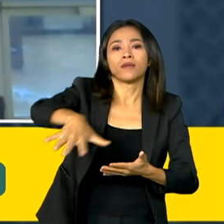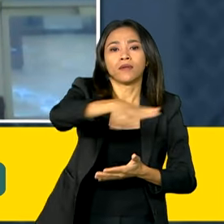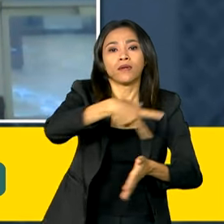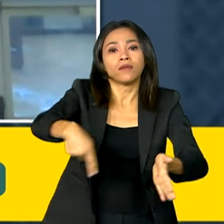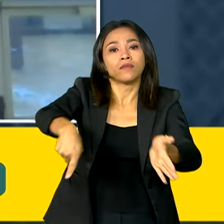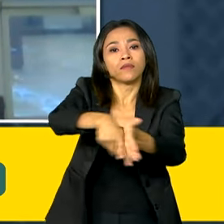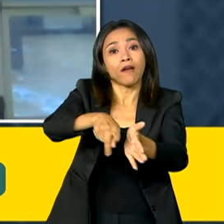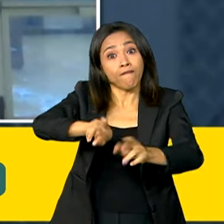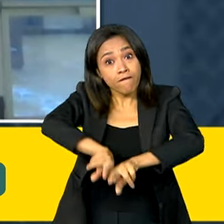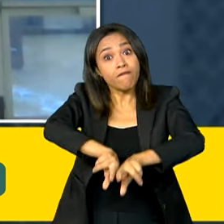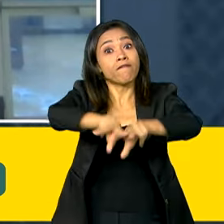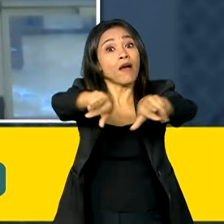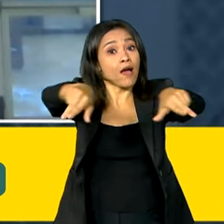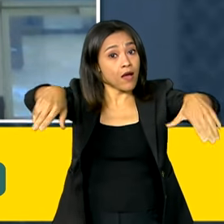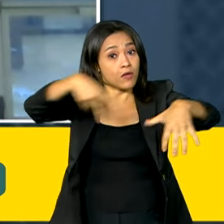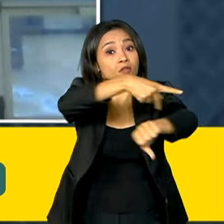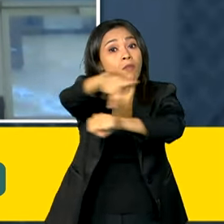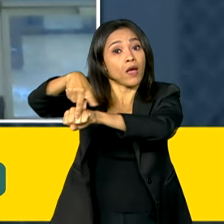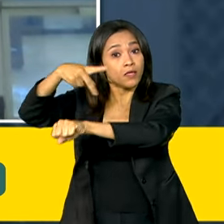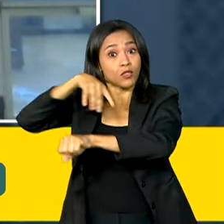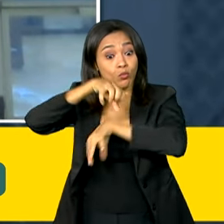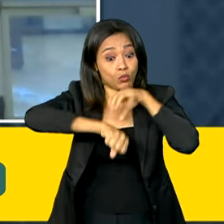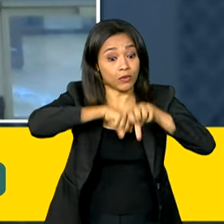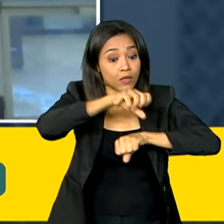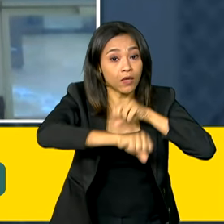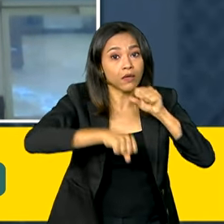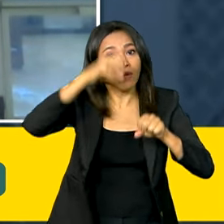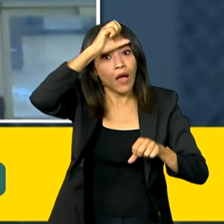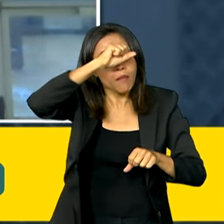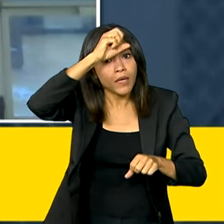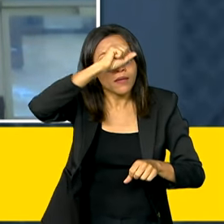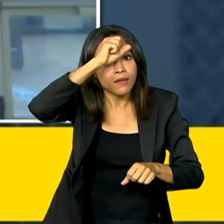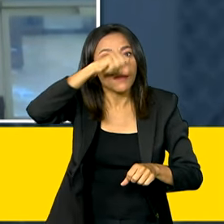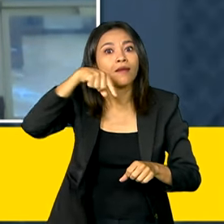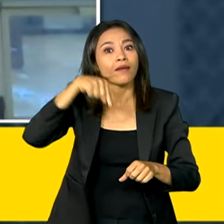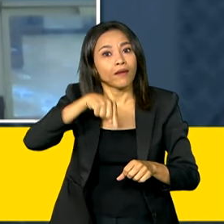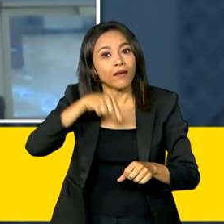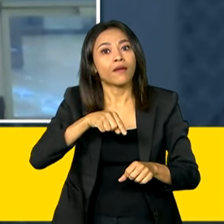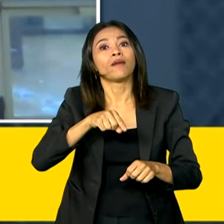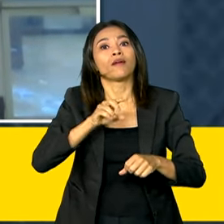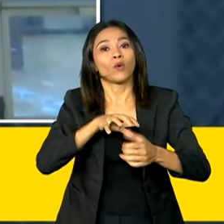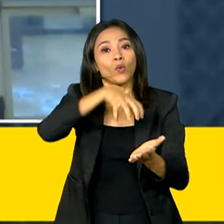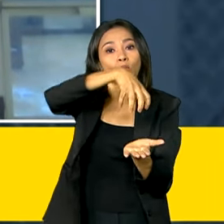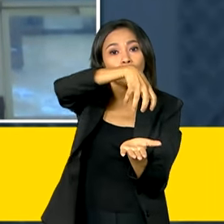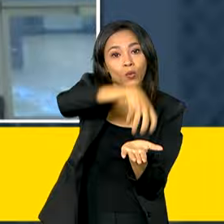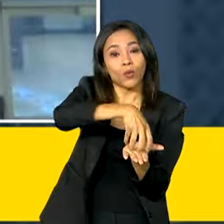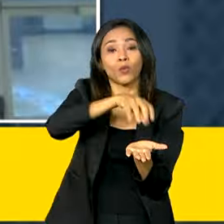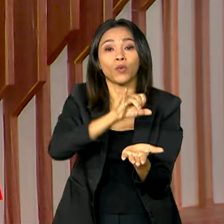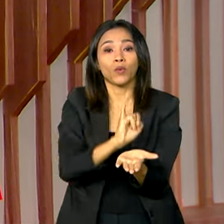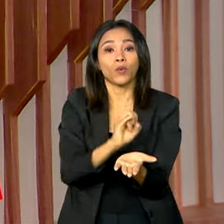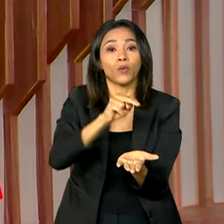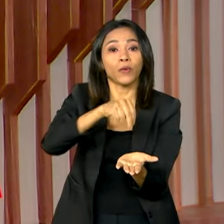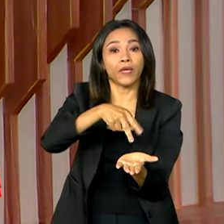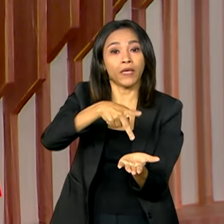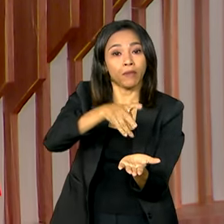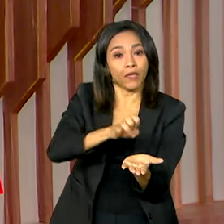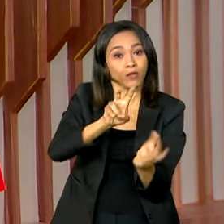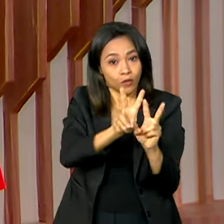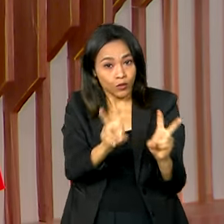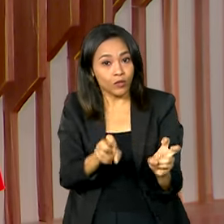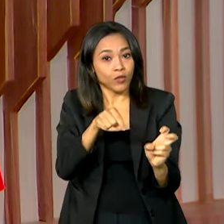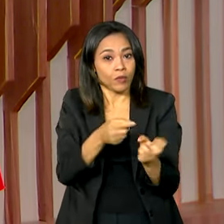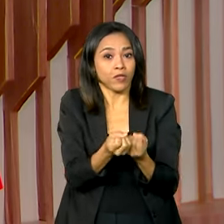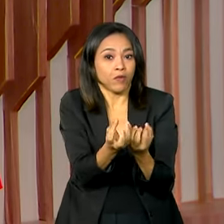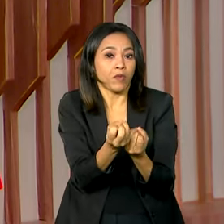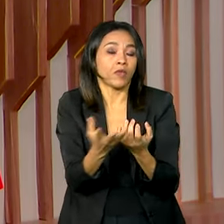tanto que vários países, inclusive, estão buscando aprender com o INPE para poder fazer também essa mensuração. E os